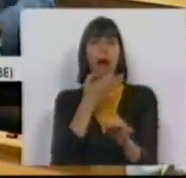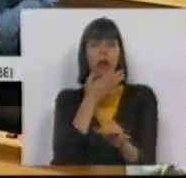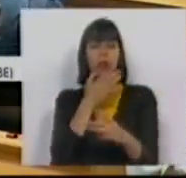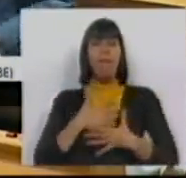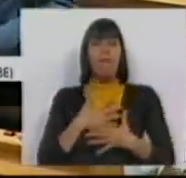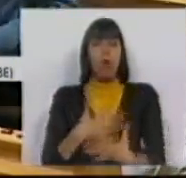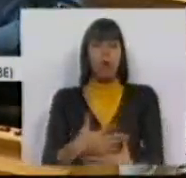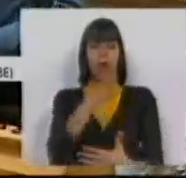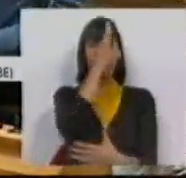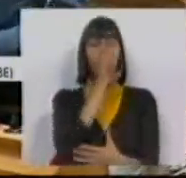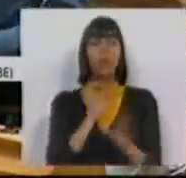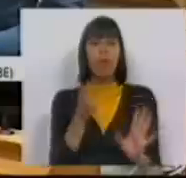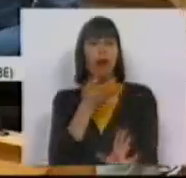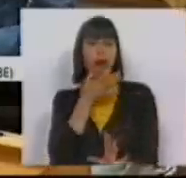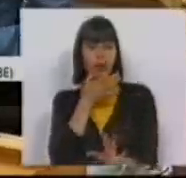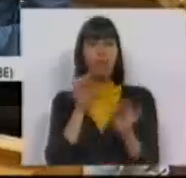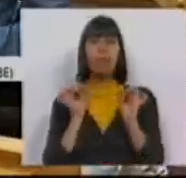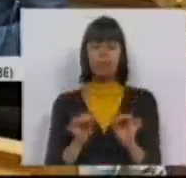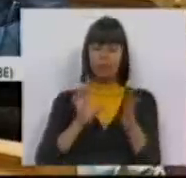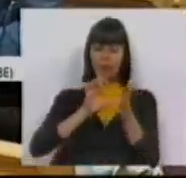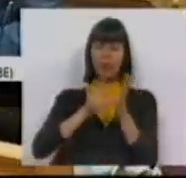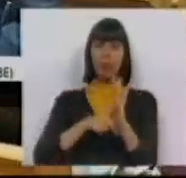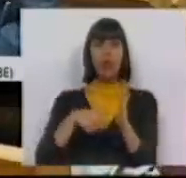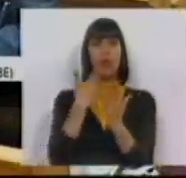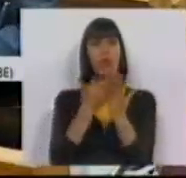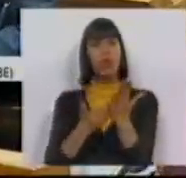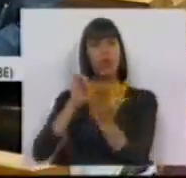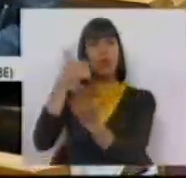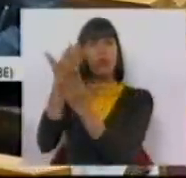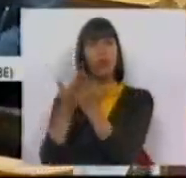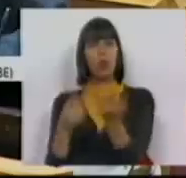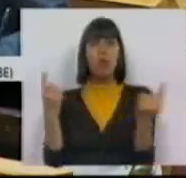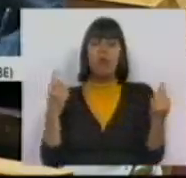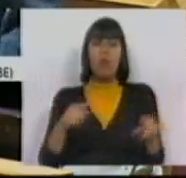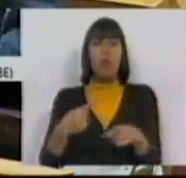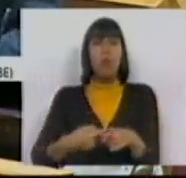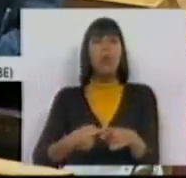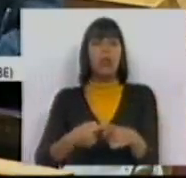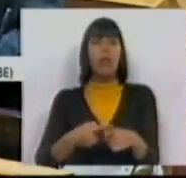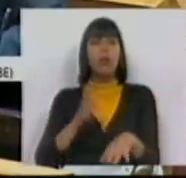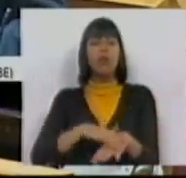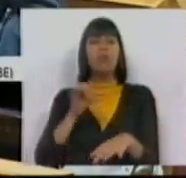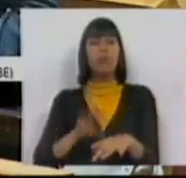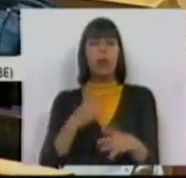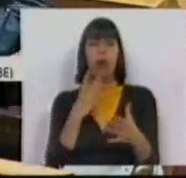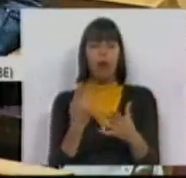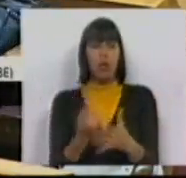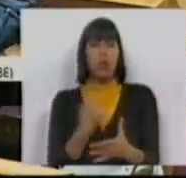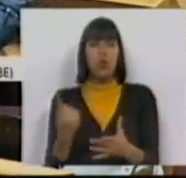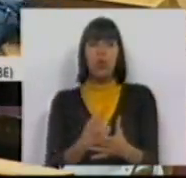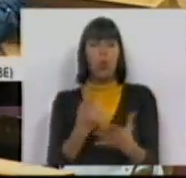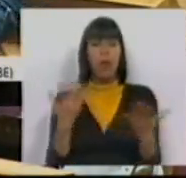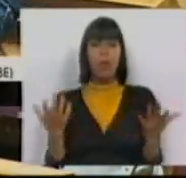da vontade do Governo. E estes projetos de resolução são apenas motivados pelo isolamento